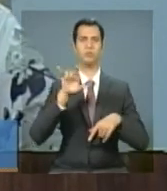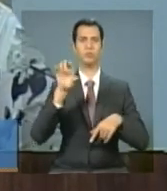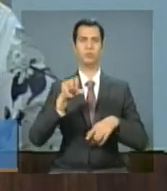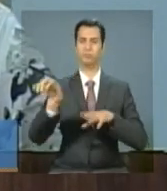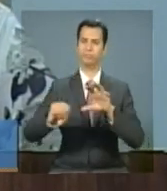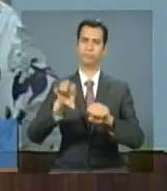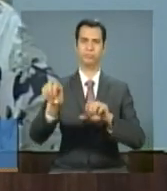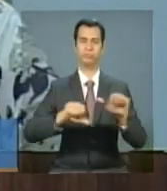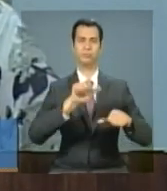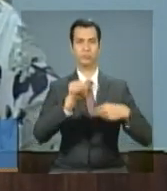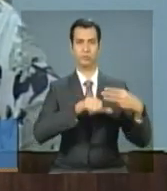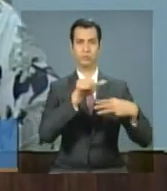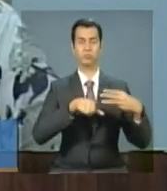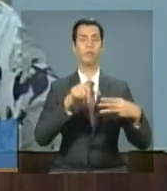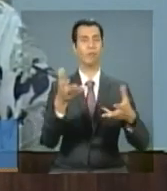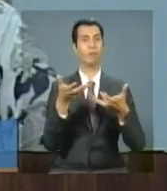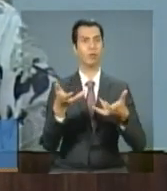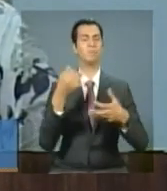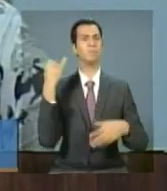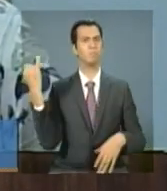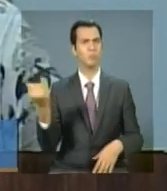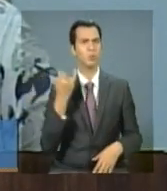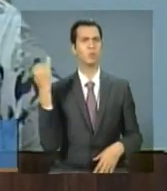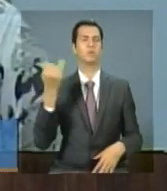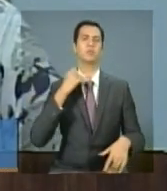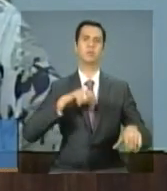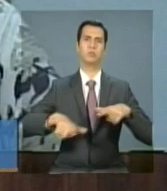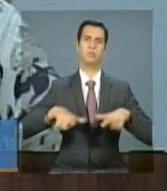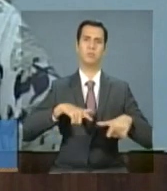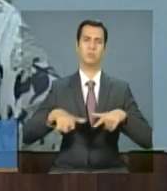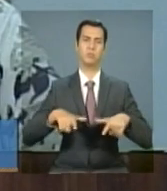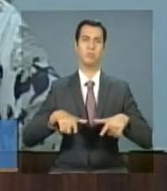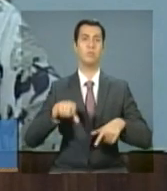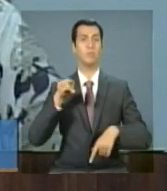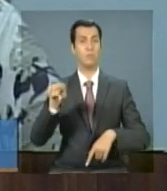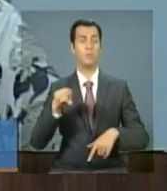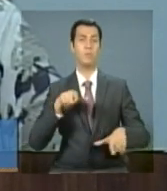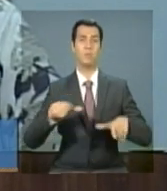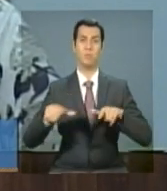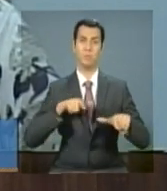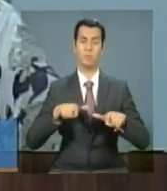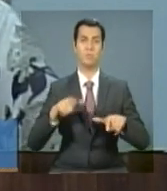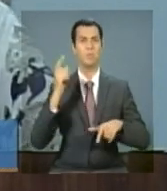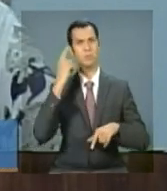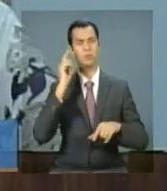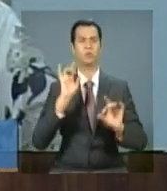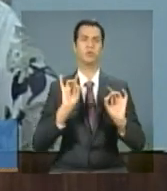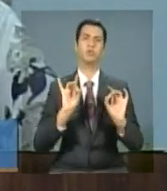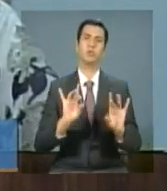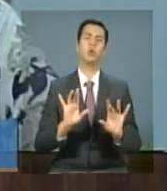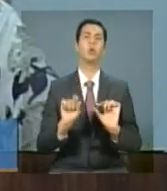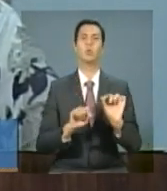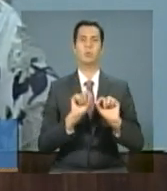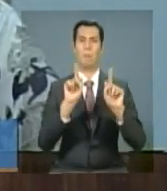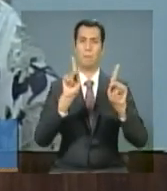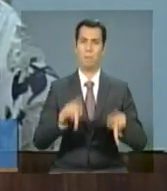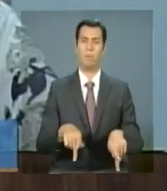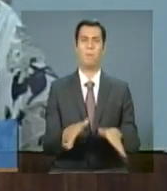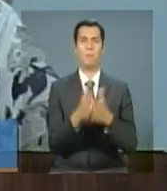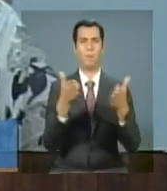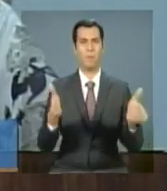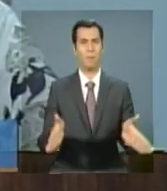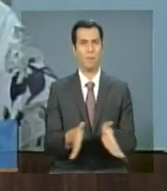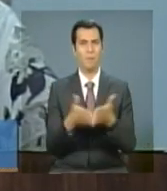do Plano Brasil Sem Miséria. Ela envolve não só toda uma ação envolvendo uma população carente